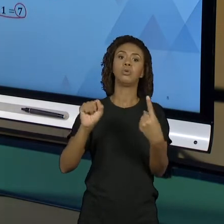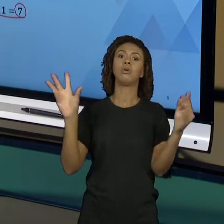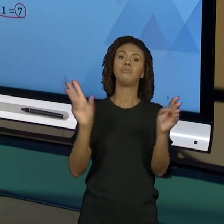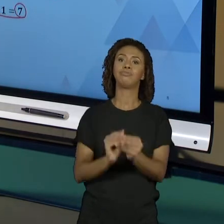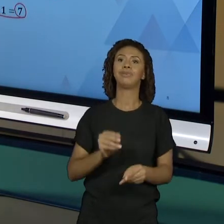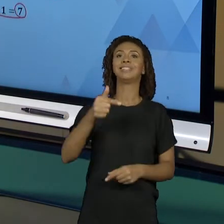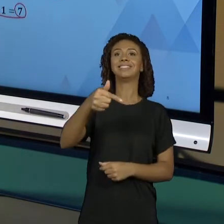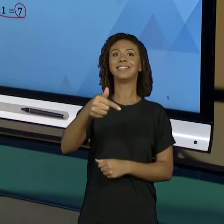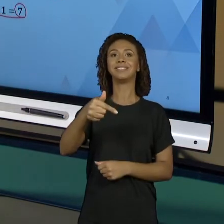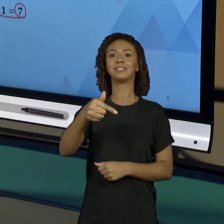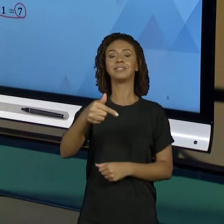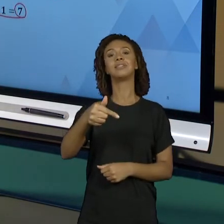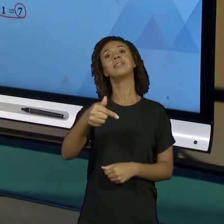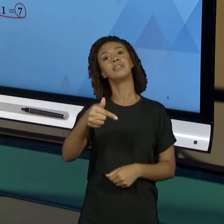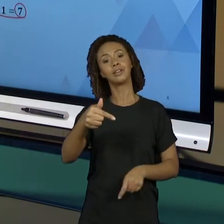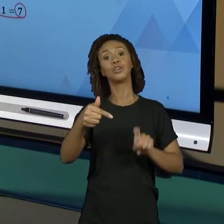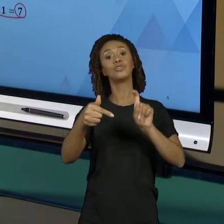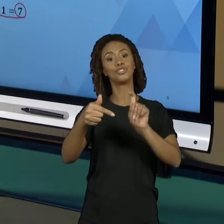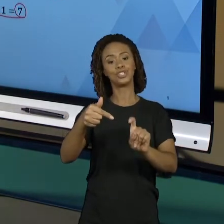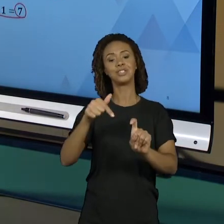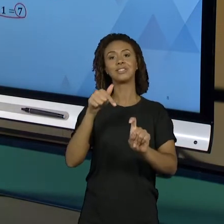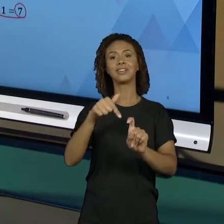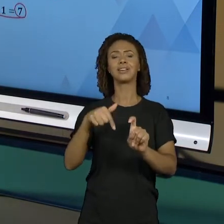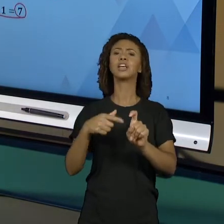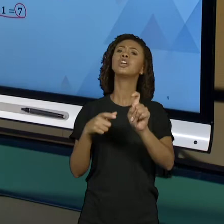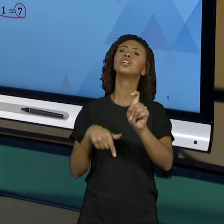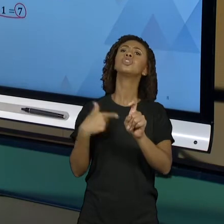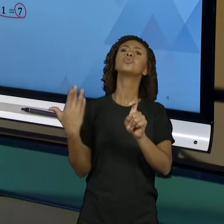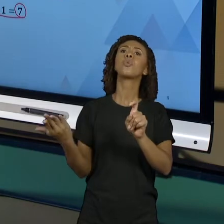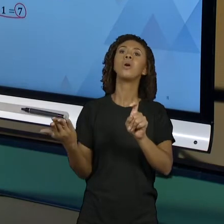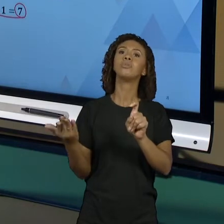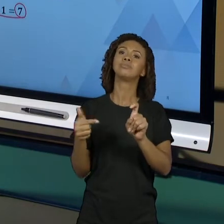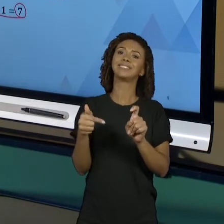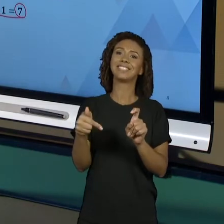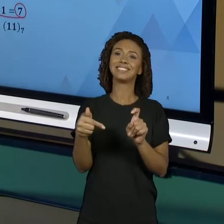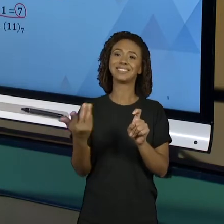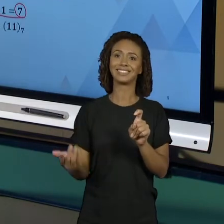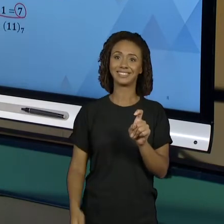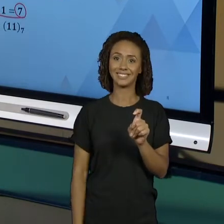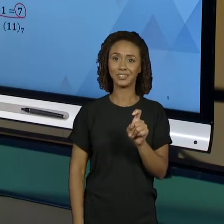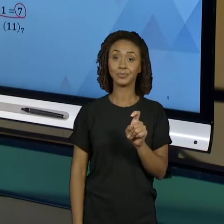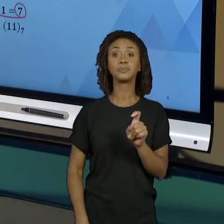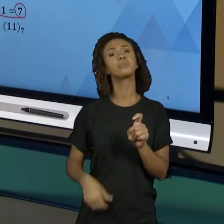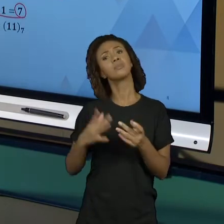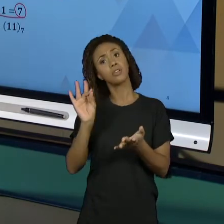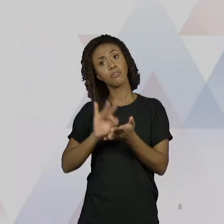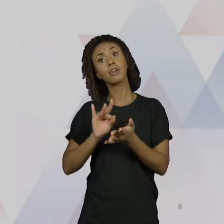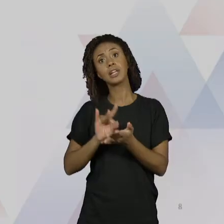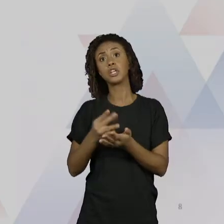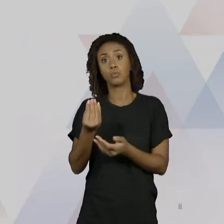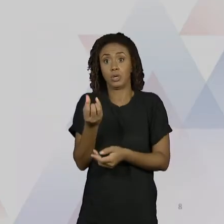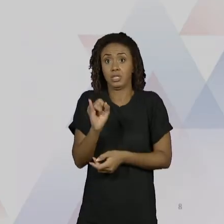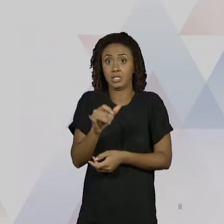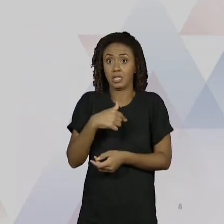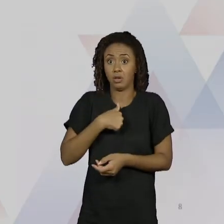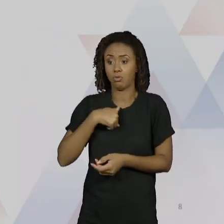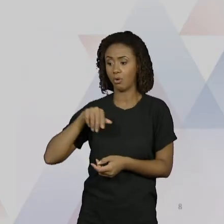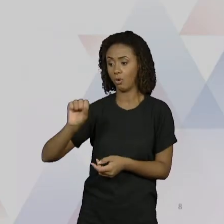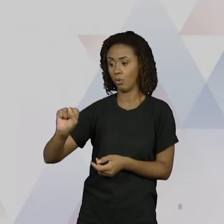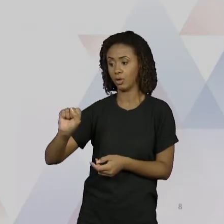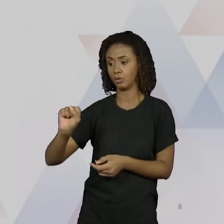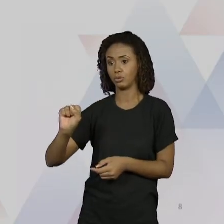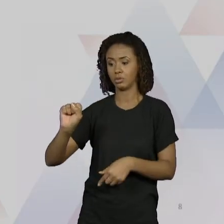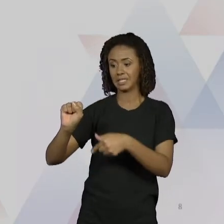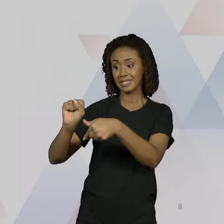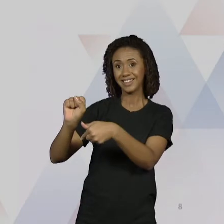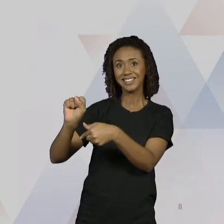O x era a base. Então eu estou trabalhando em que base? Na base 7. E é verdade, né? Se eu pegar o 8 na base 7,